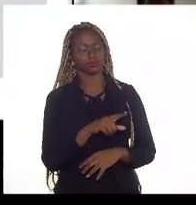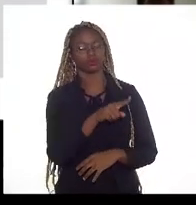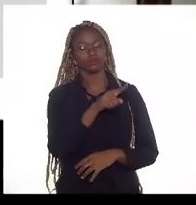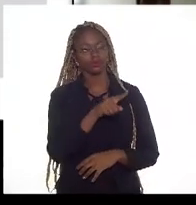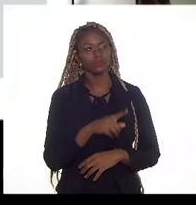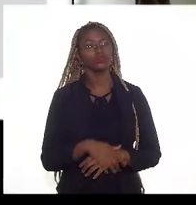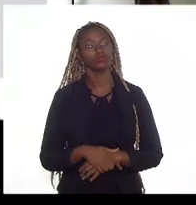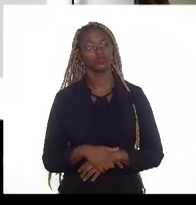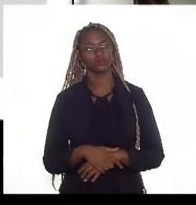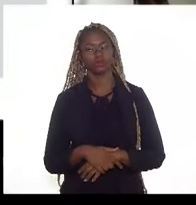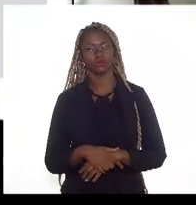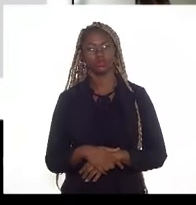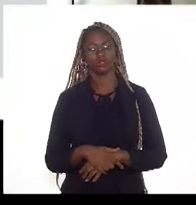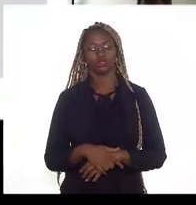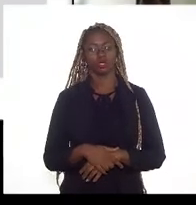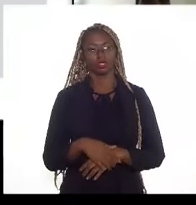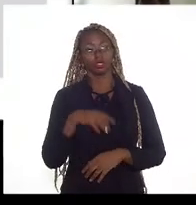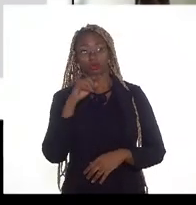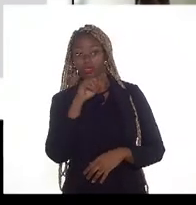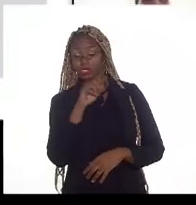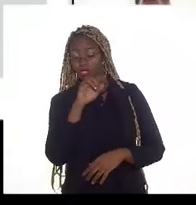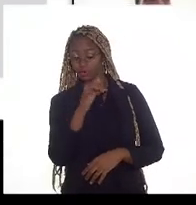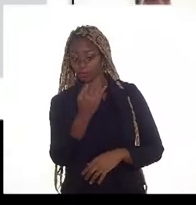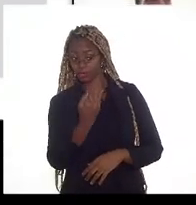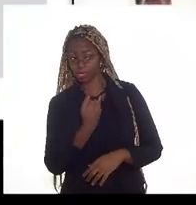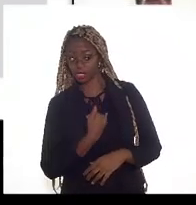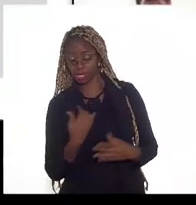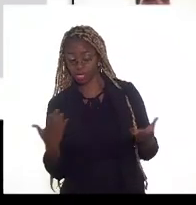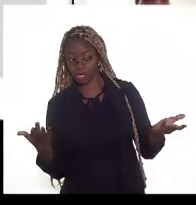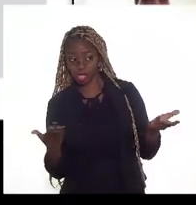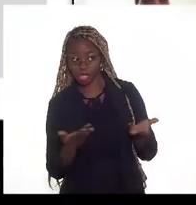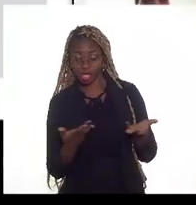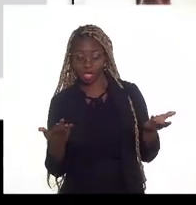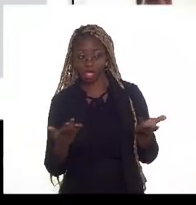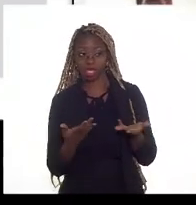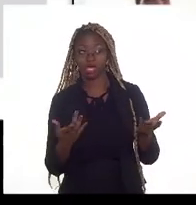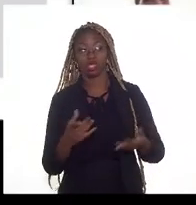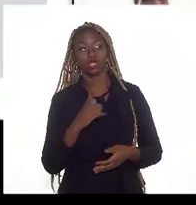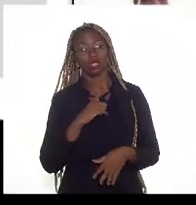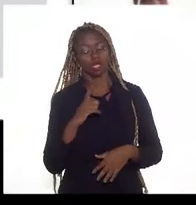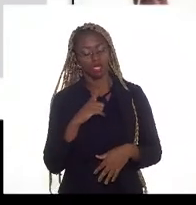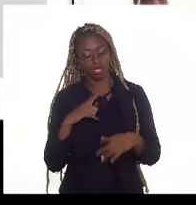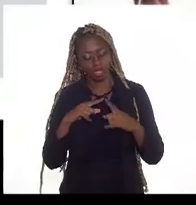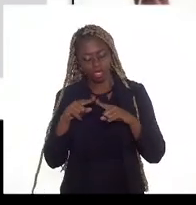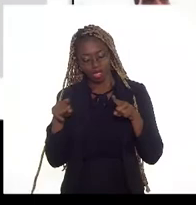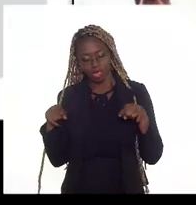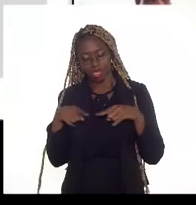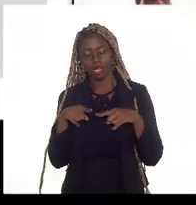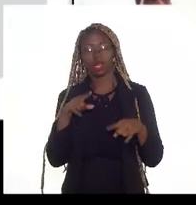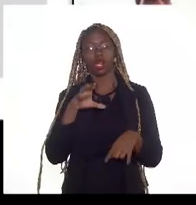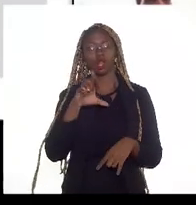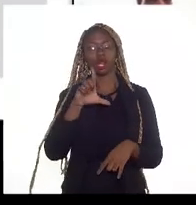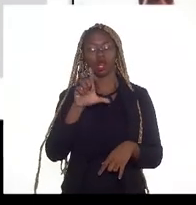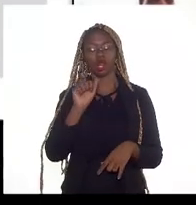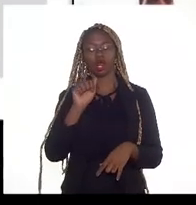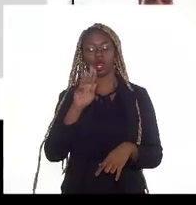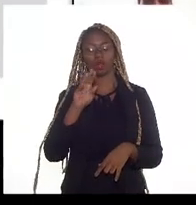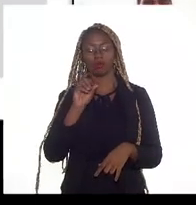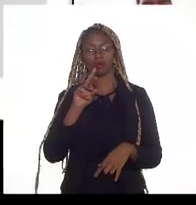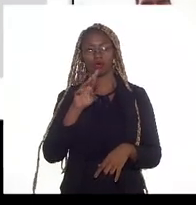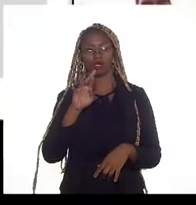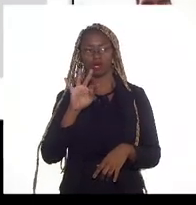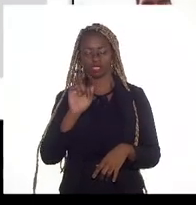então, o senhor está querendo nos dizer que existem laboratórios que estão credenciados